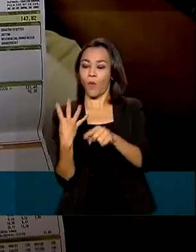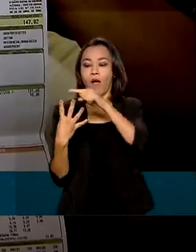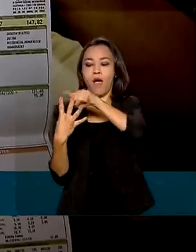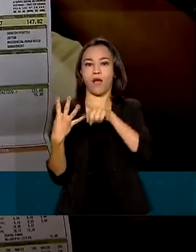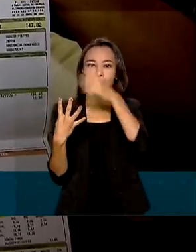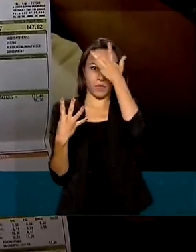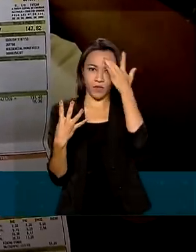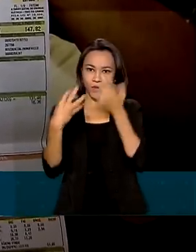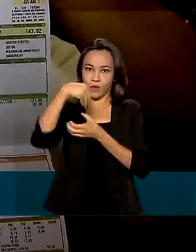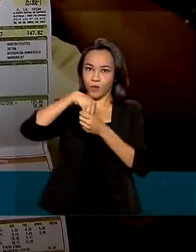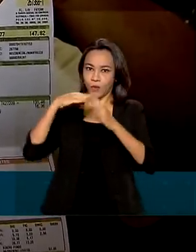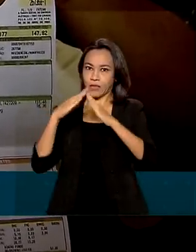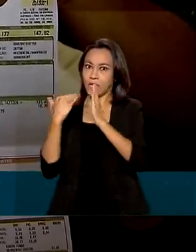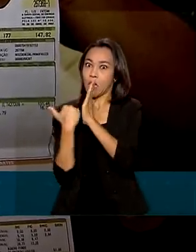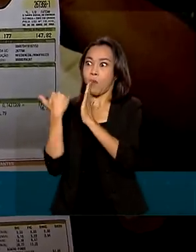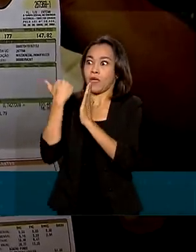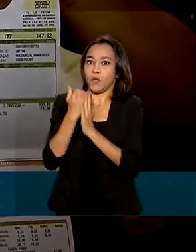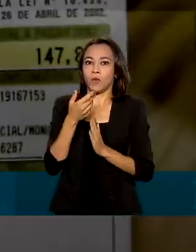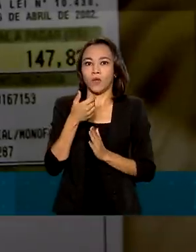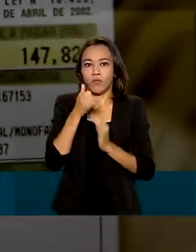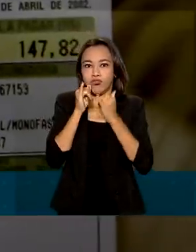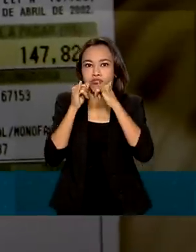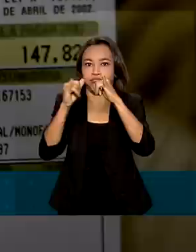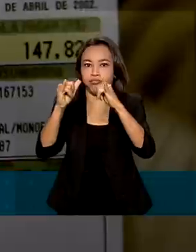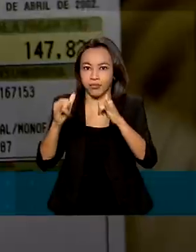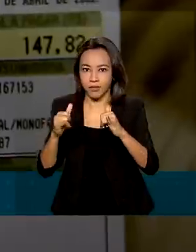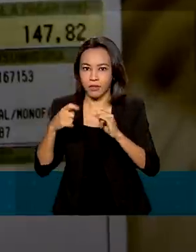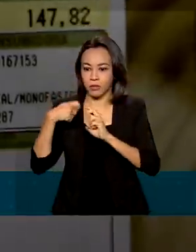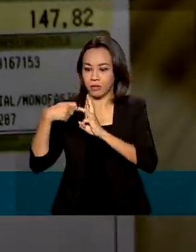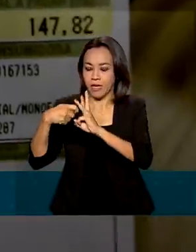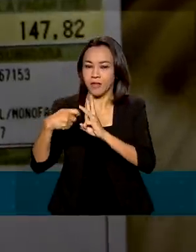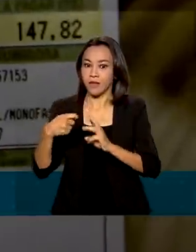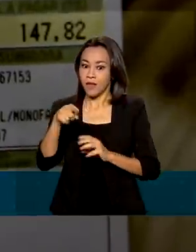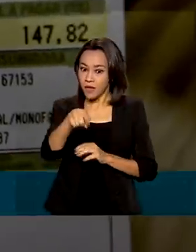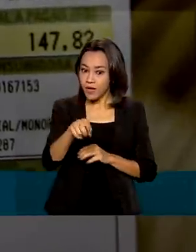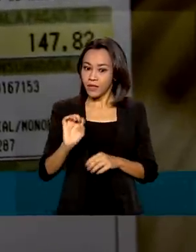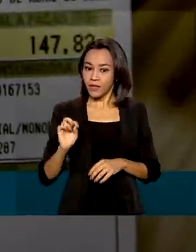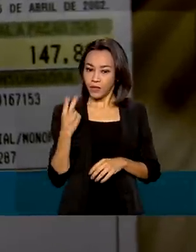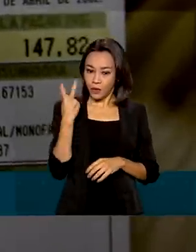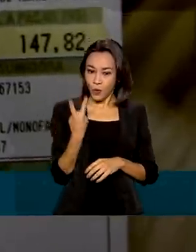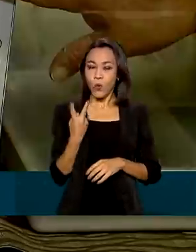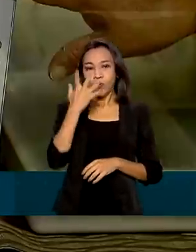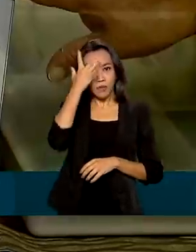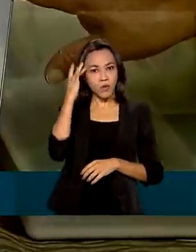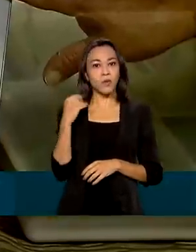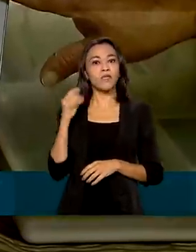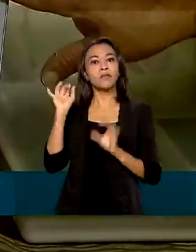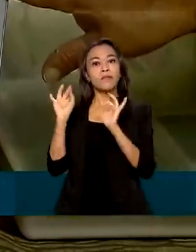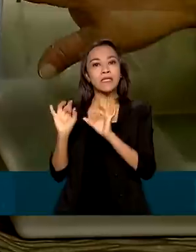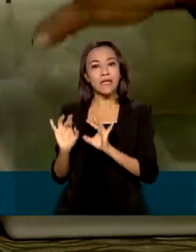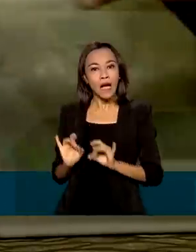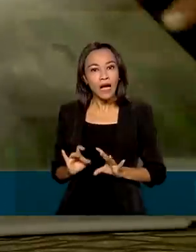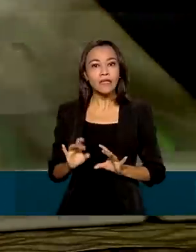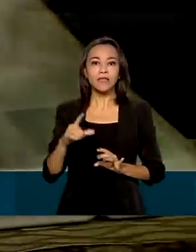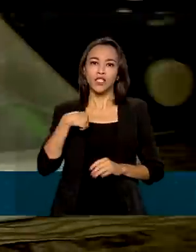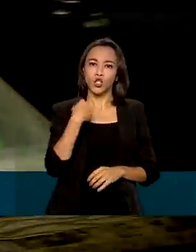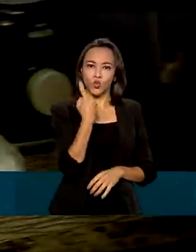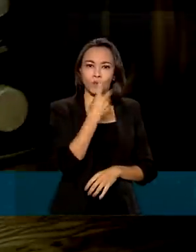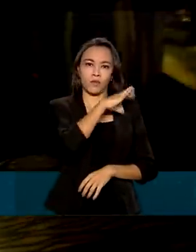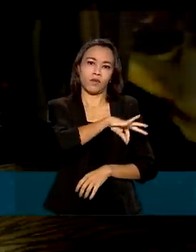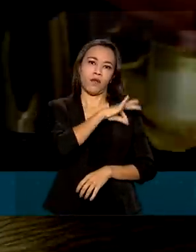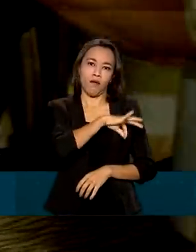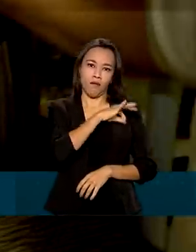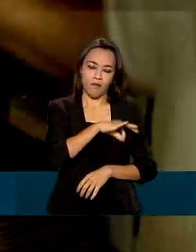que a conta de luz aumentou nos últimos meses. Para ele, que tem dois enteados especiais e sustenta a família com um salário